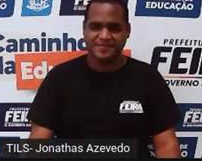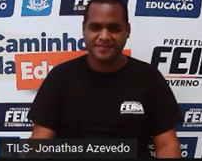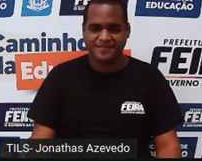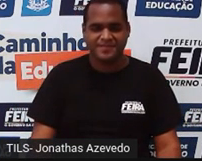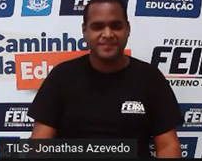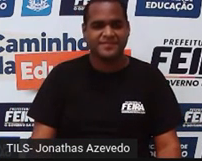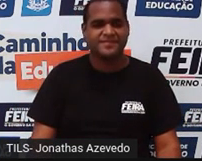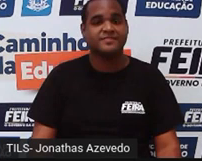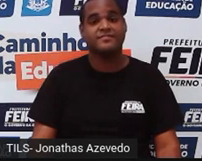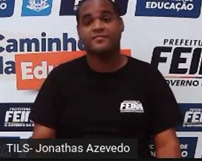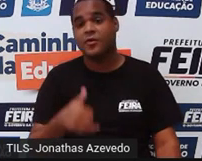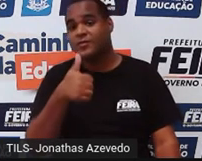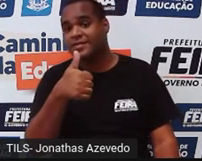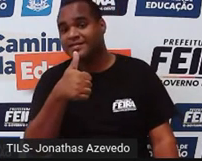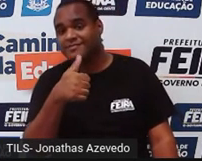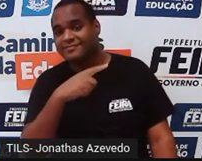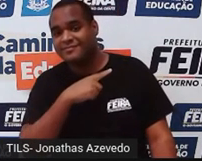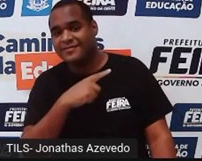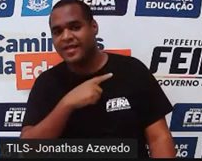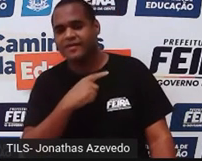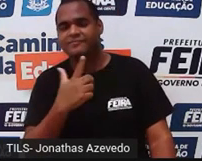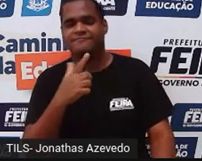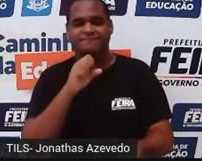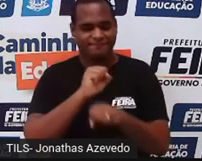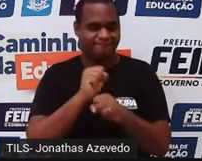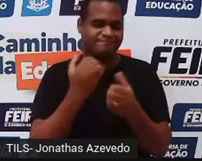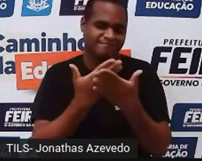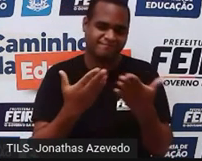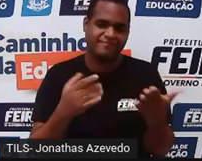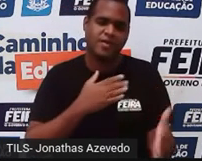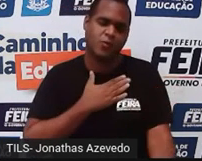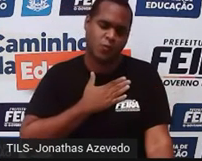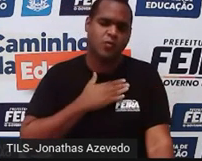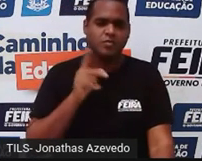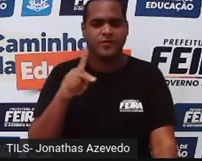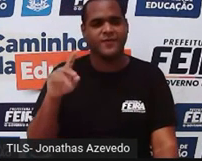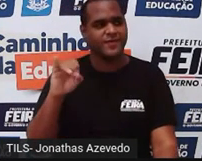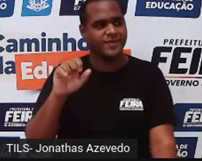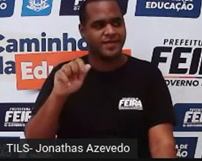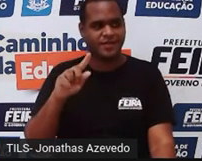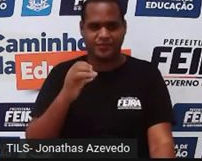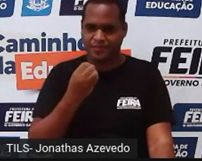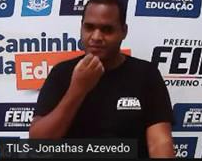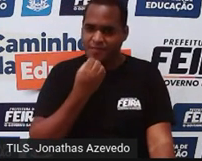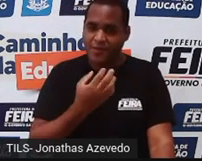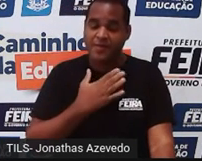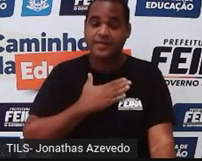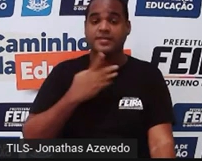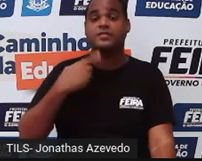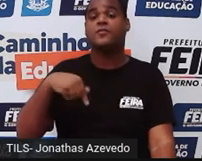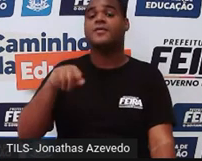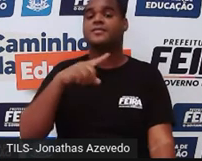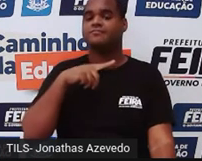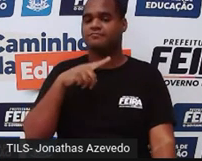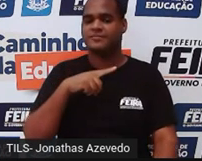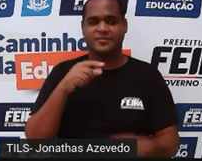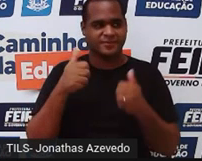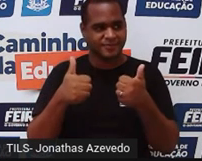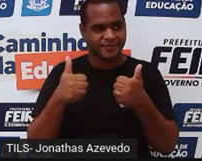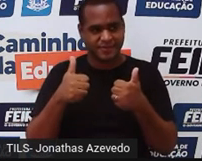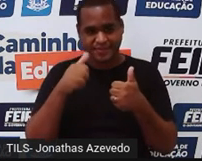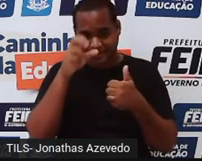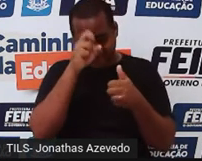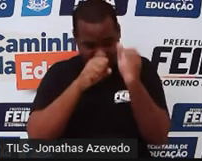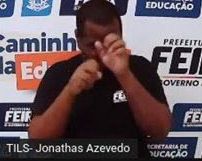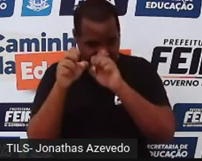Bom, curtiu essa aula? Espero que sim, eu, o professor Iago Ramos, né? Nós aqui que fizemos essa